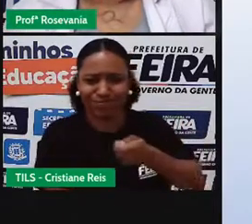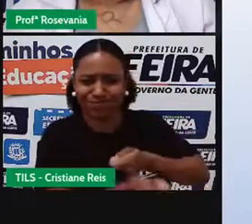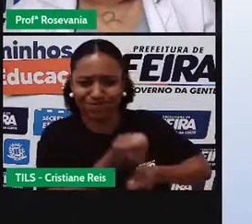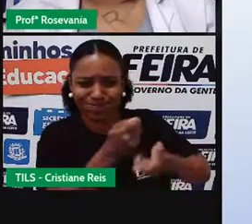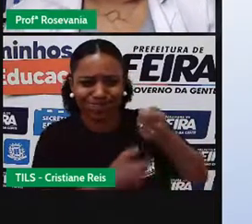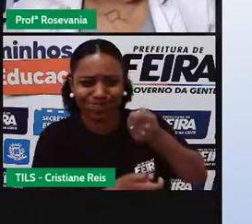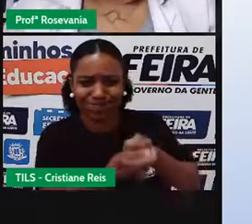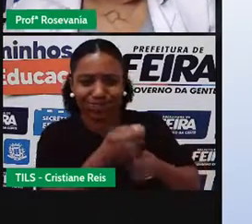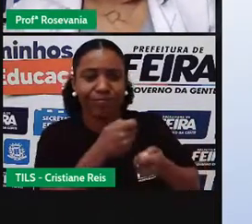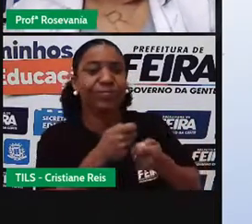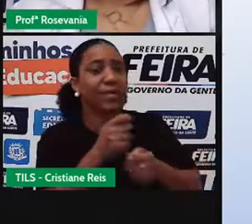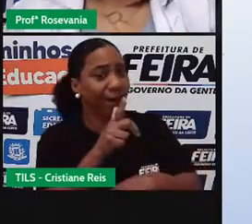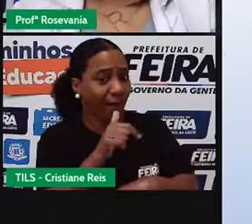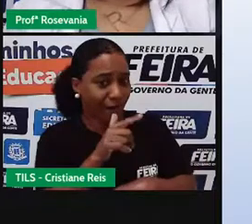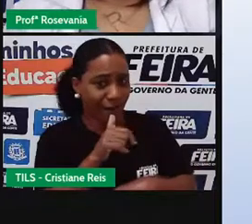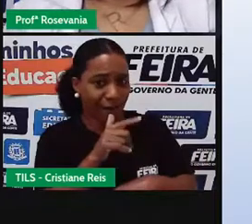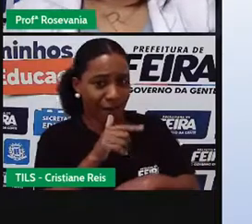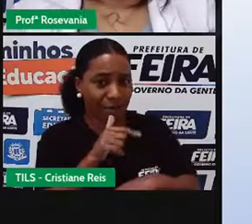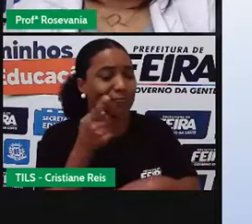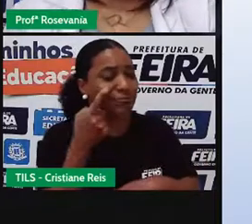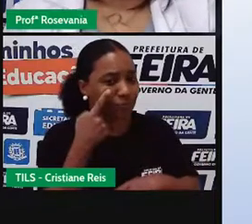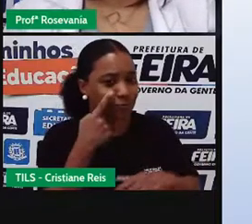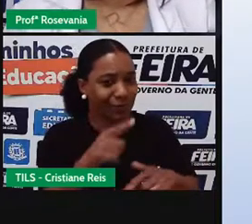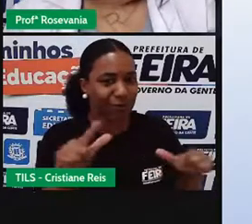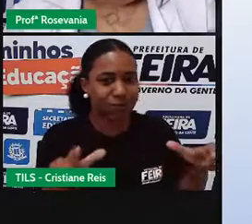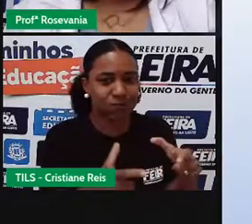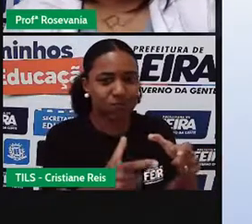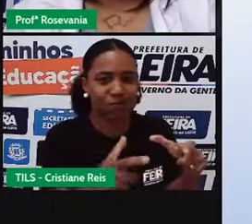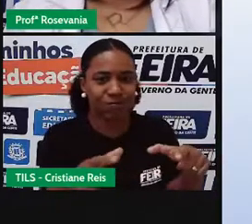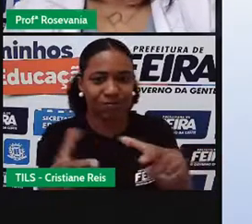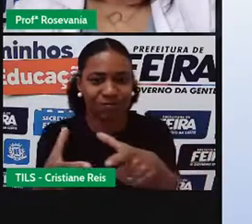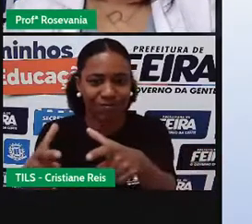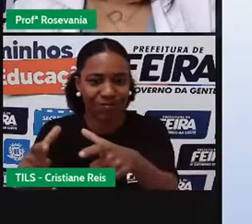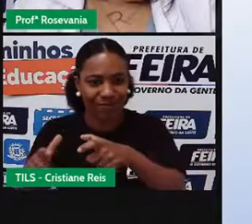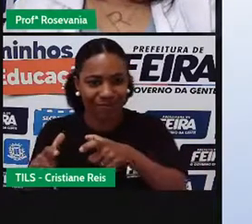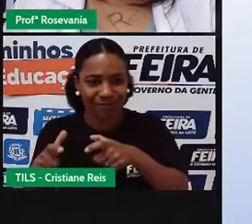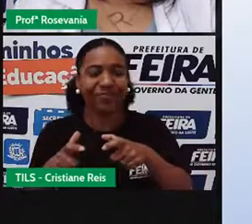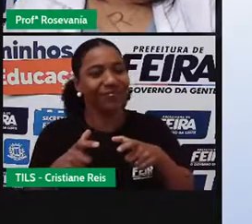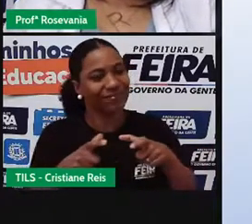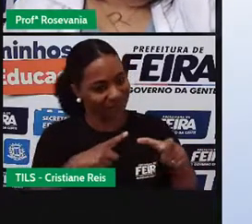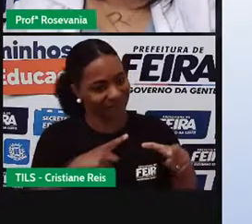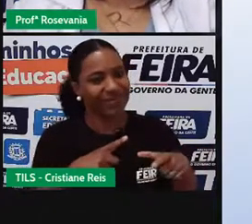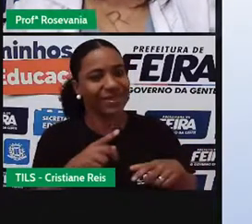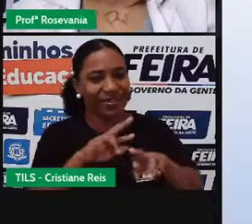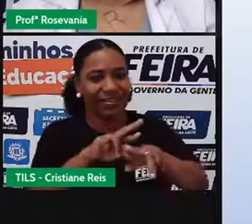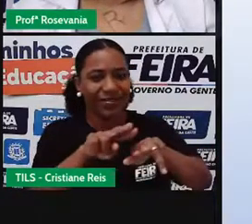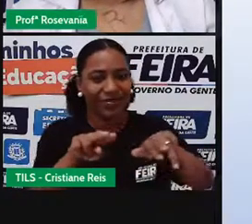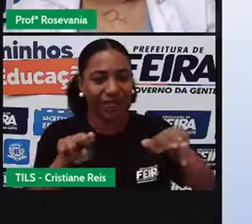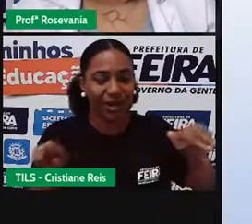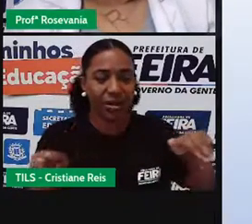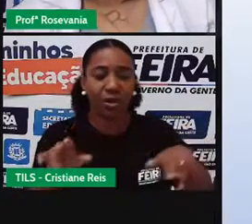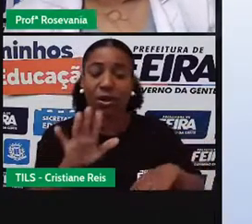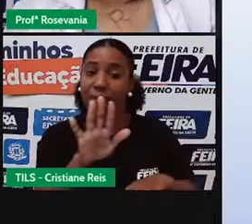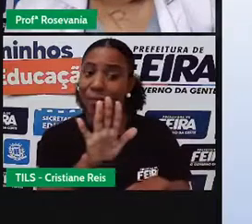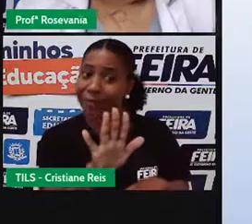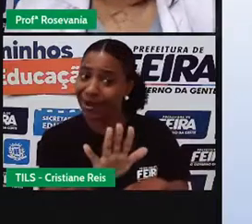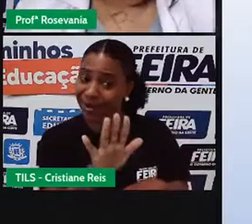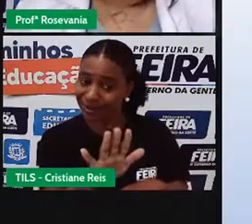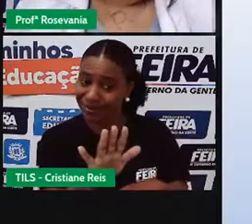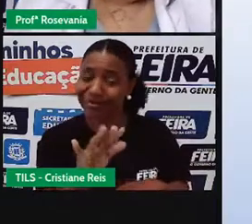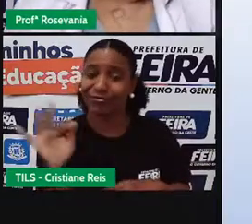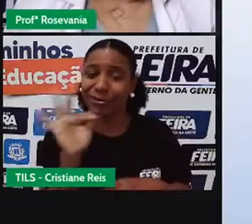a gente vai perceber esses espelhos d'água sempre na nossa cidade. Mas, em compensação, o desenvolvimento urbano,